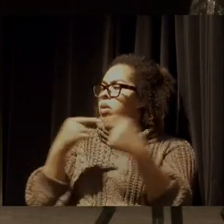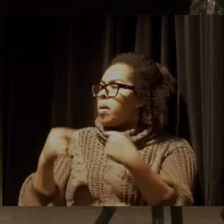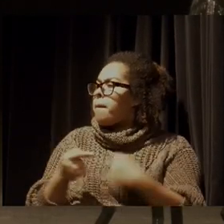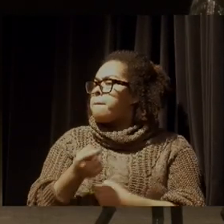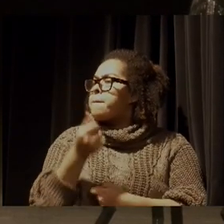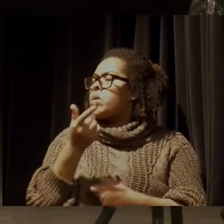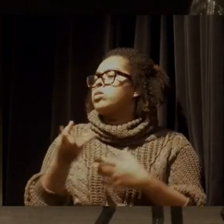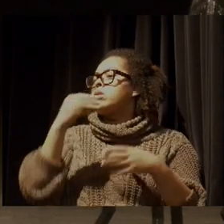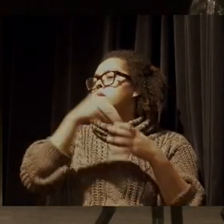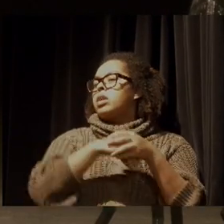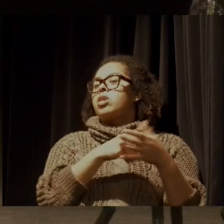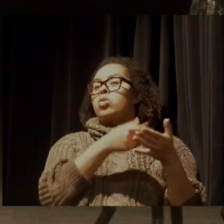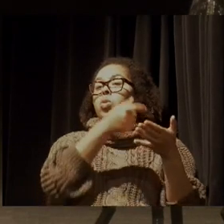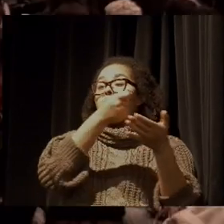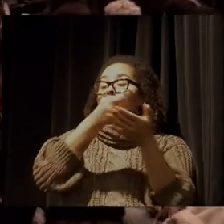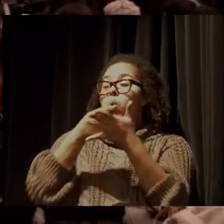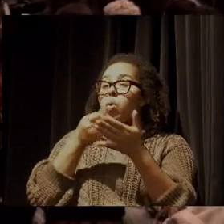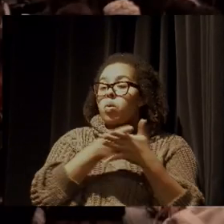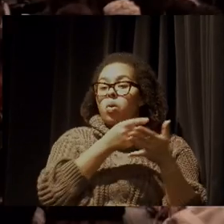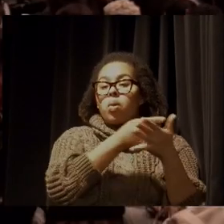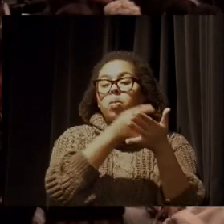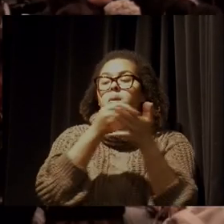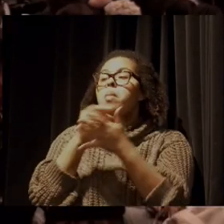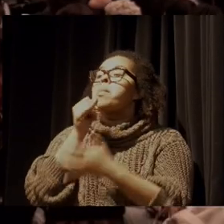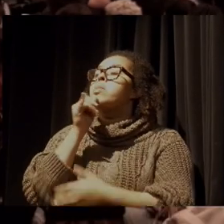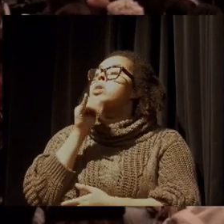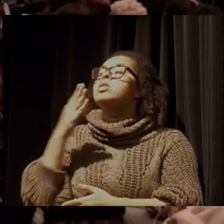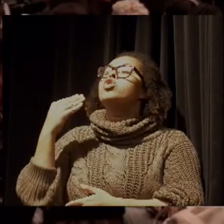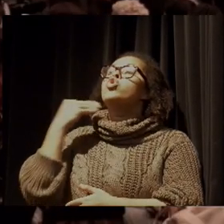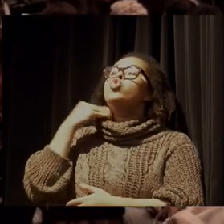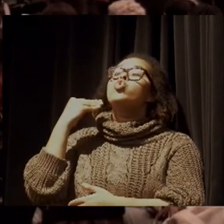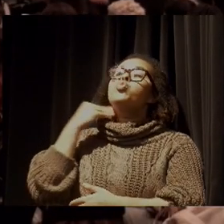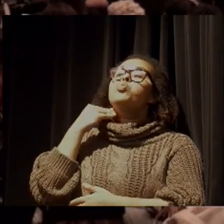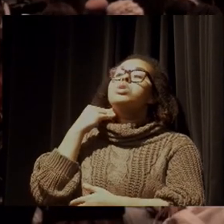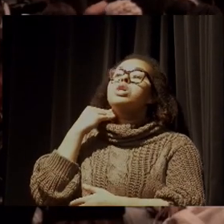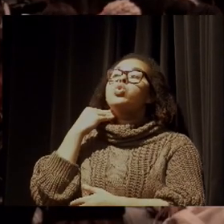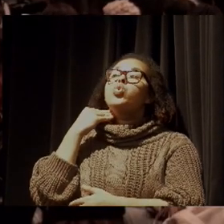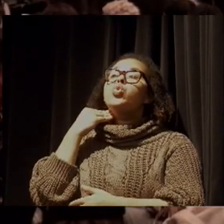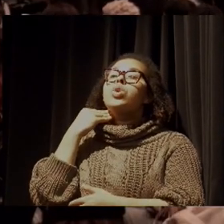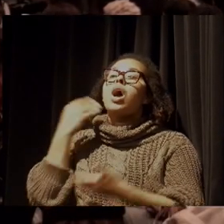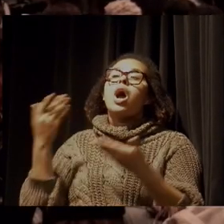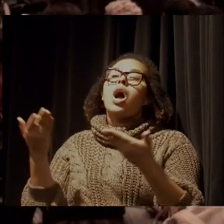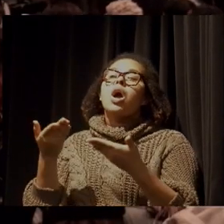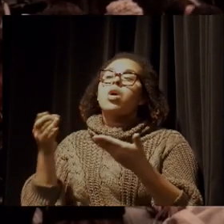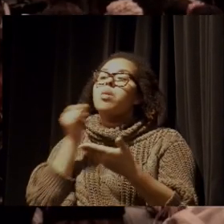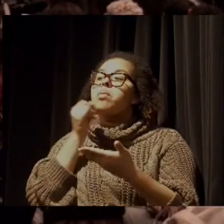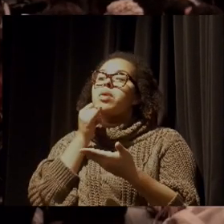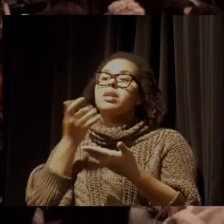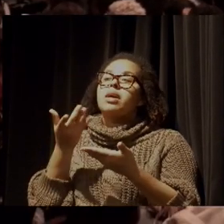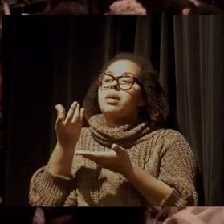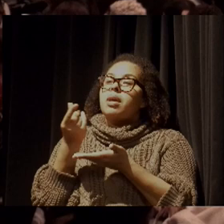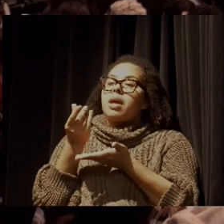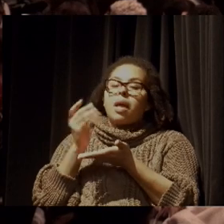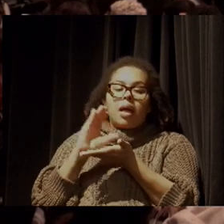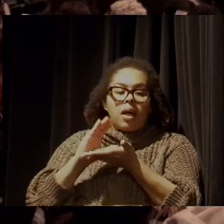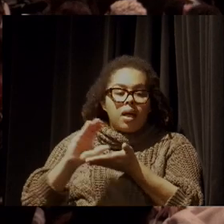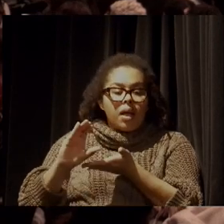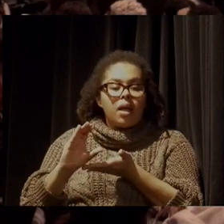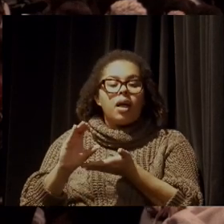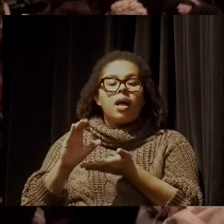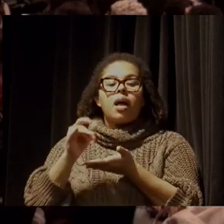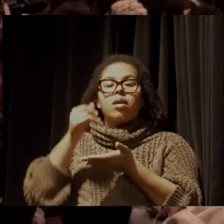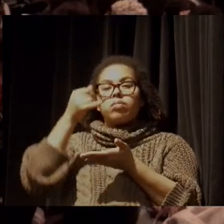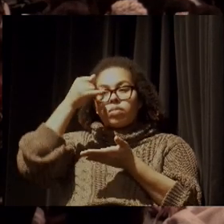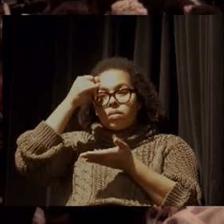consumidor. Veja a decisão agora dos bancos de não financiarem mais a pecuária que não